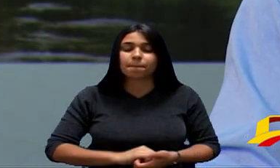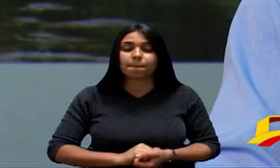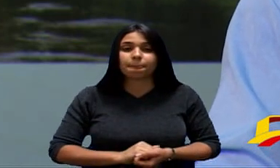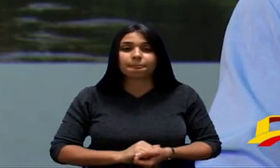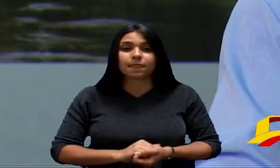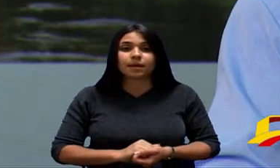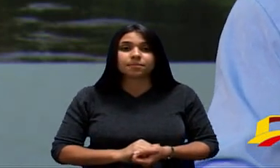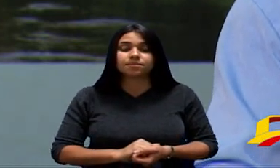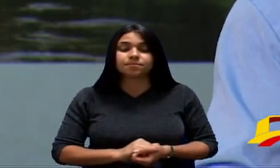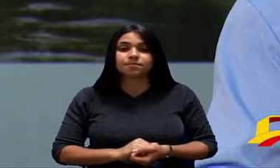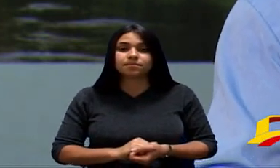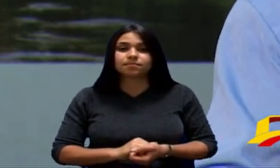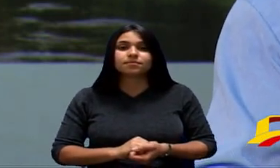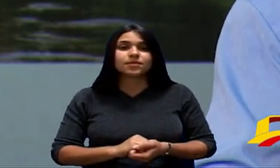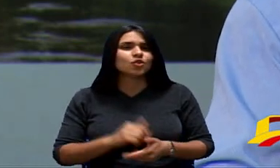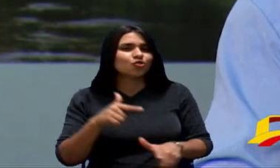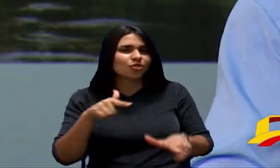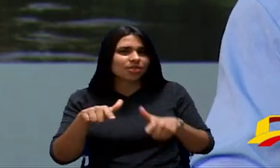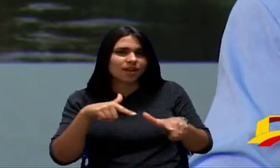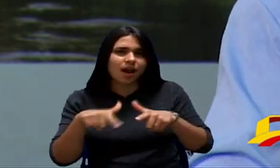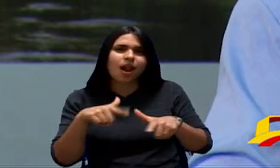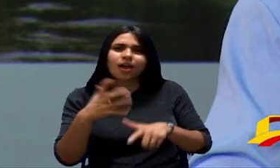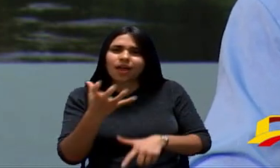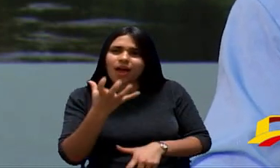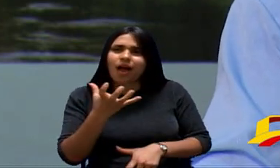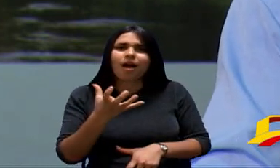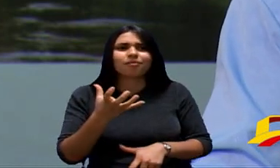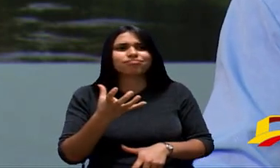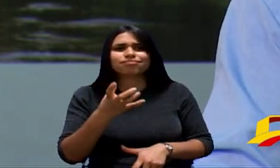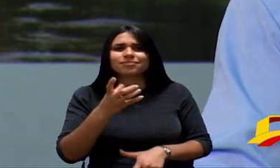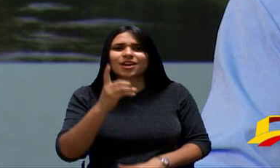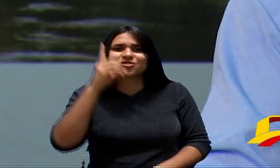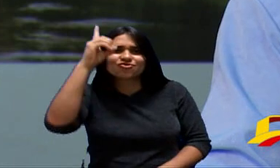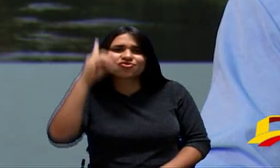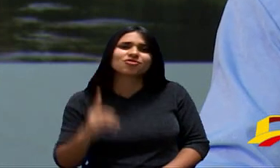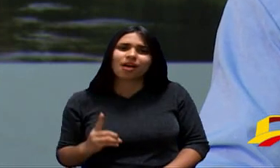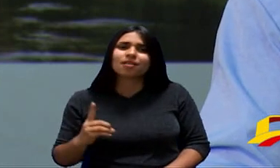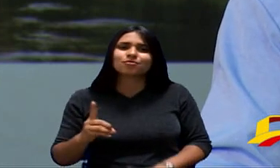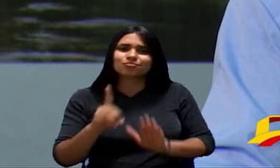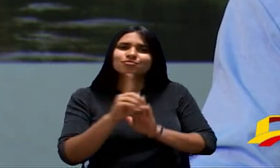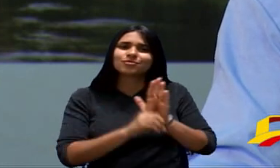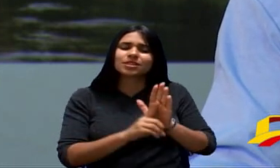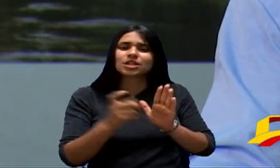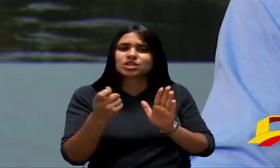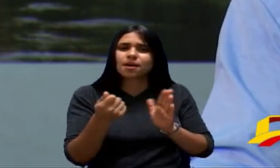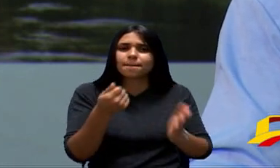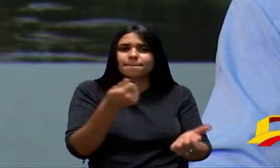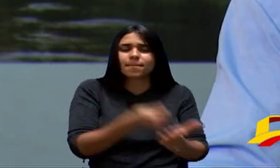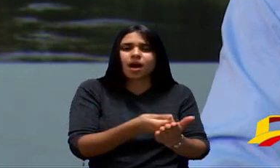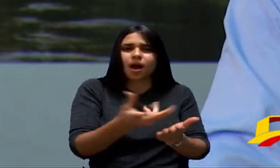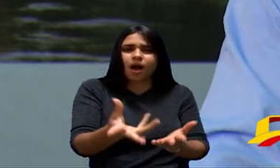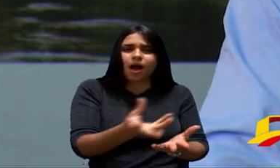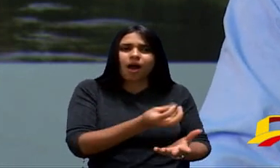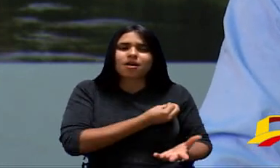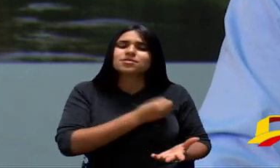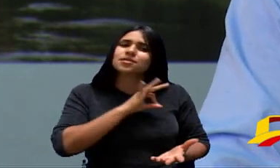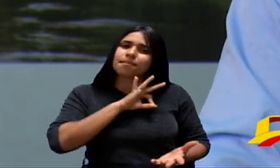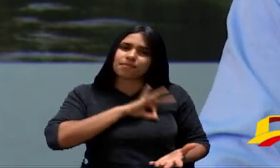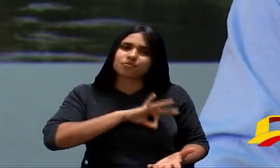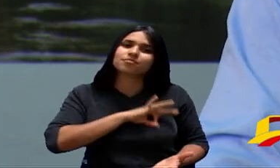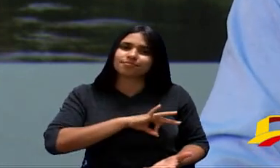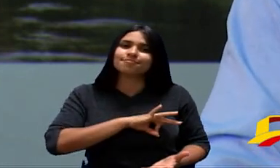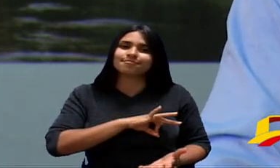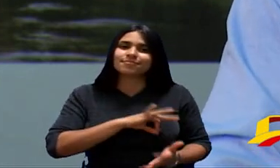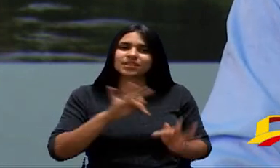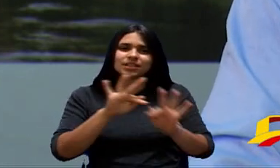Regulamentada Que É Isso Que O Trabalhador Quer Ter A Sua Liberdade Para Poder Trabalhar Ganhar O Sustento Levar O Dinheiro Para Sua Casa E Sustentar Sua